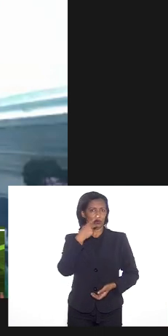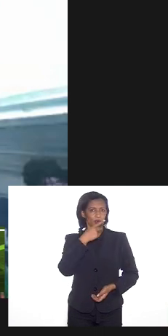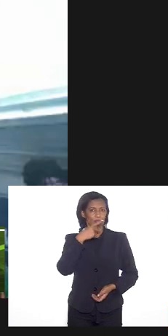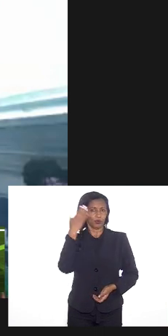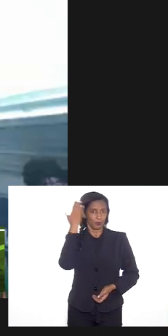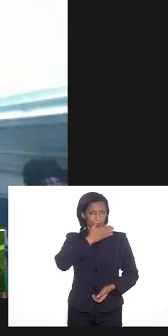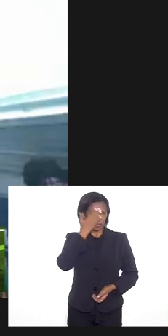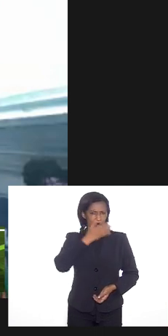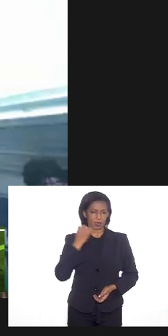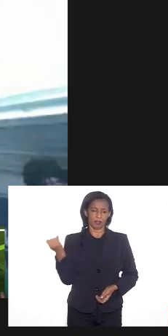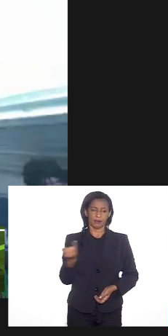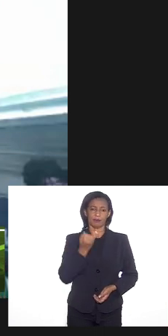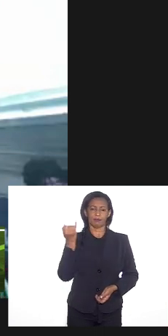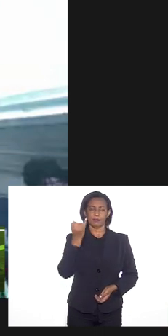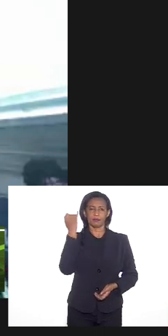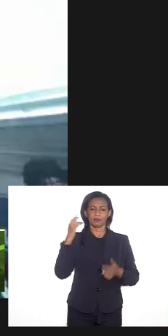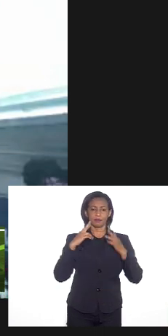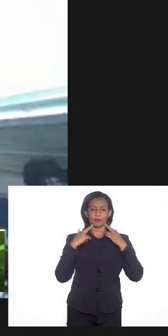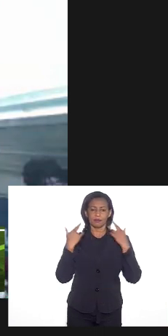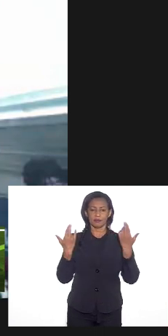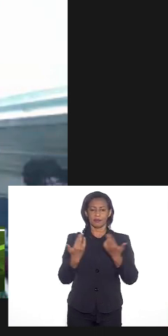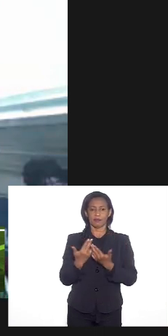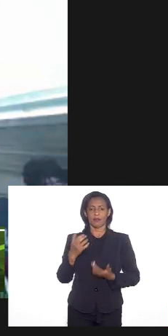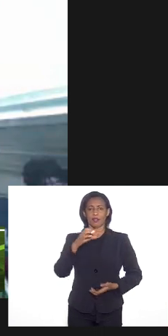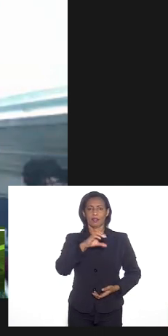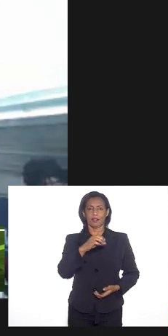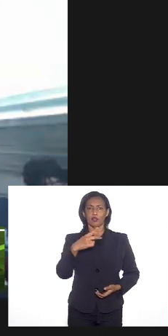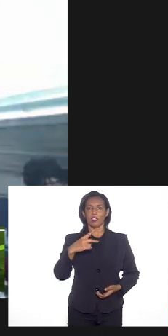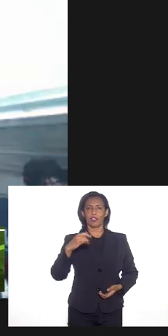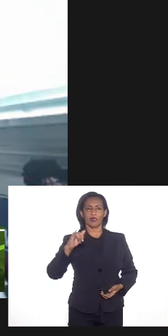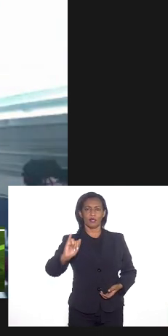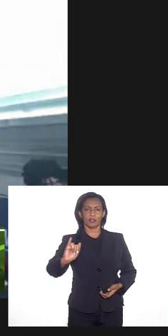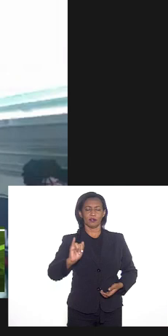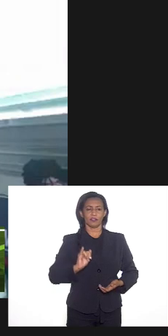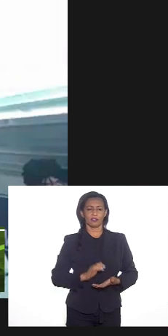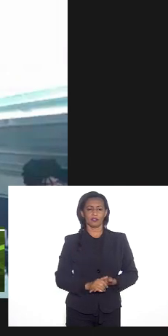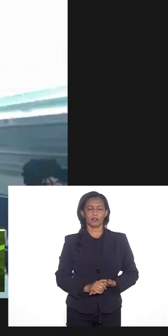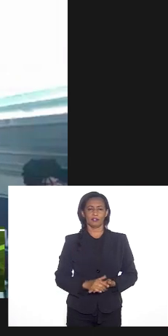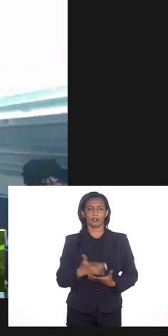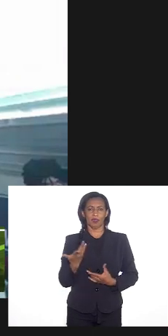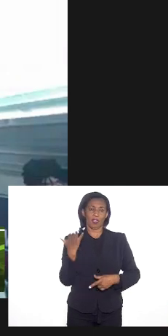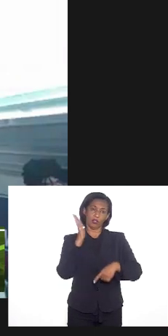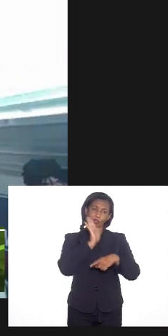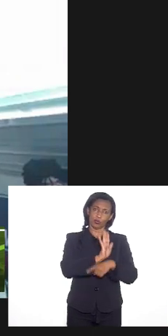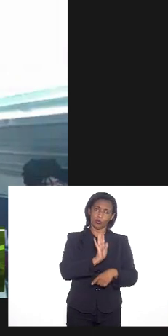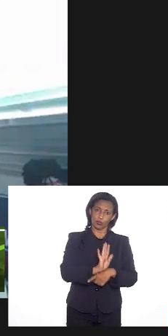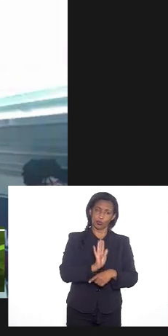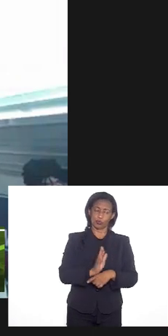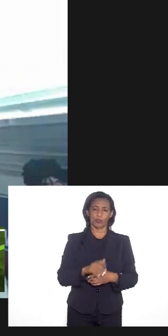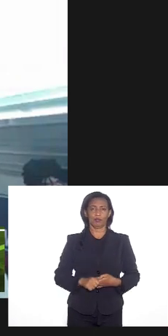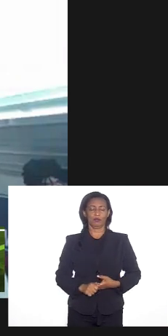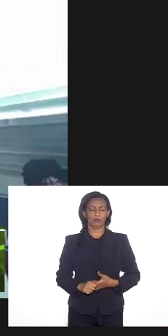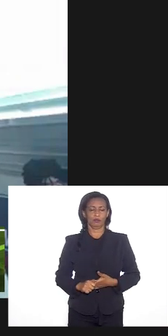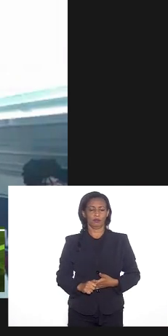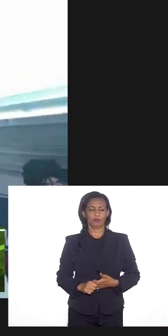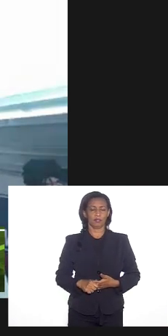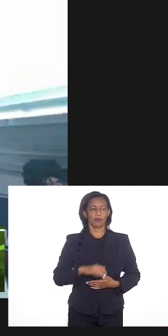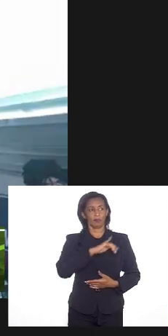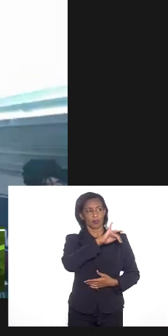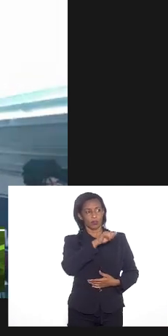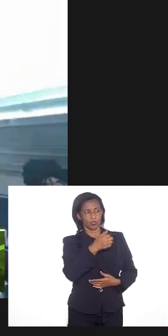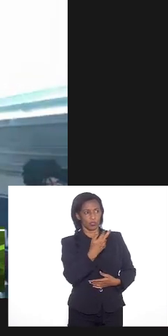importante sessão da CPI agradecer aí a contribuição dada pelo